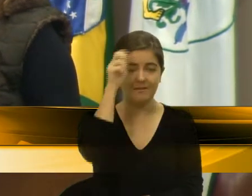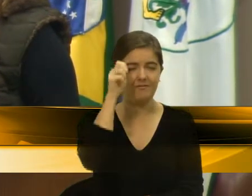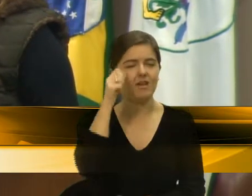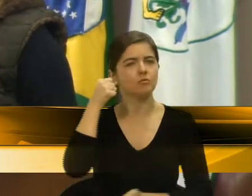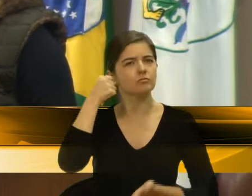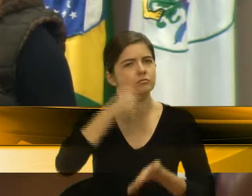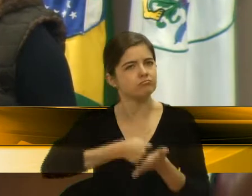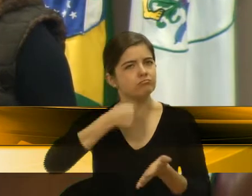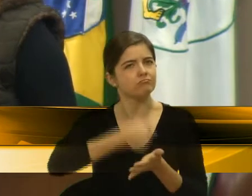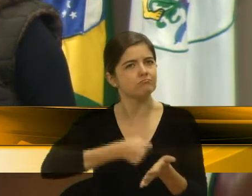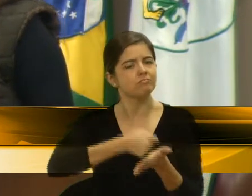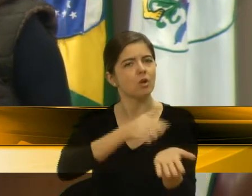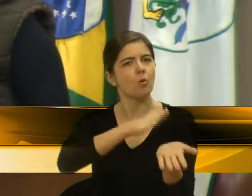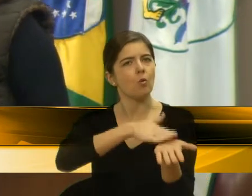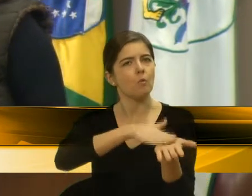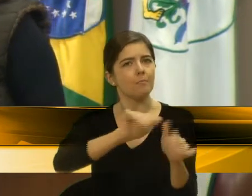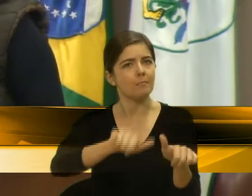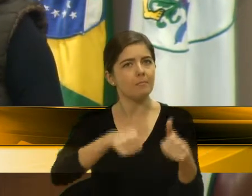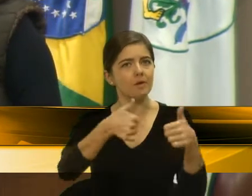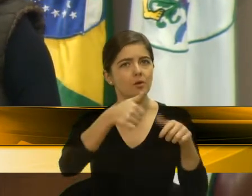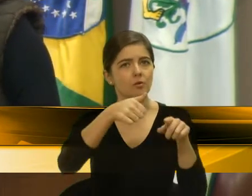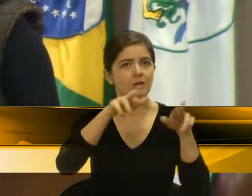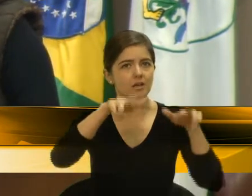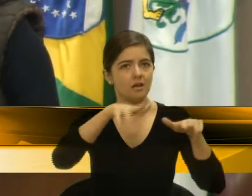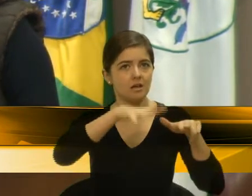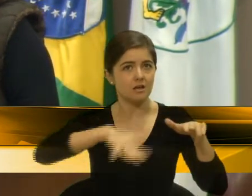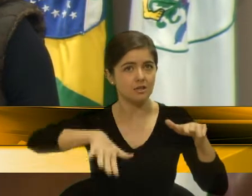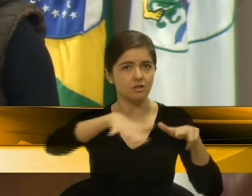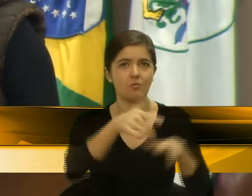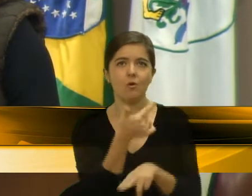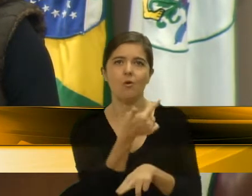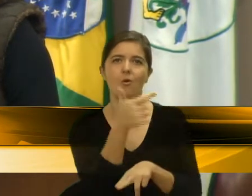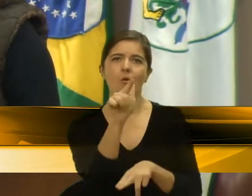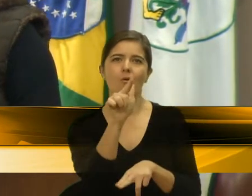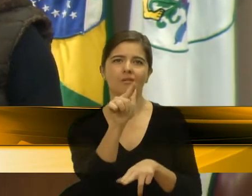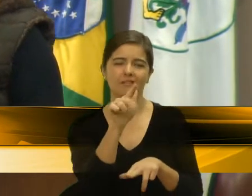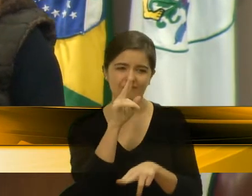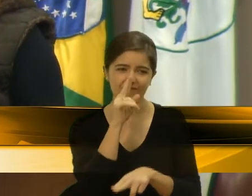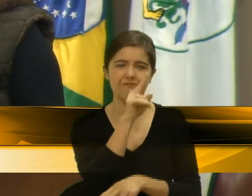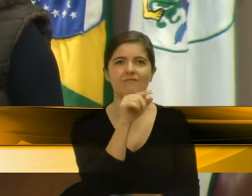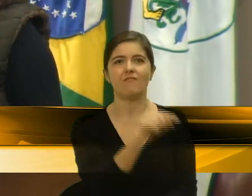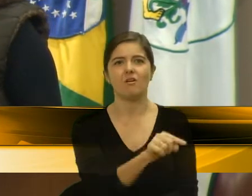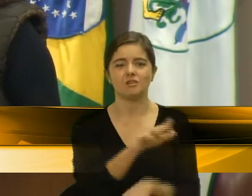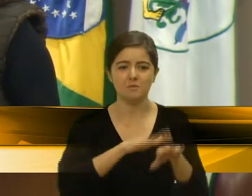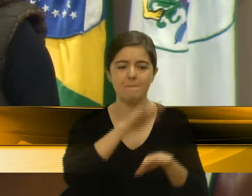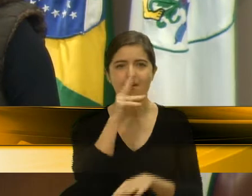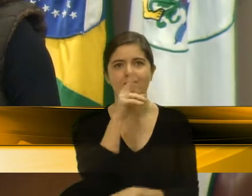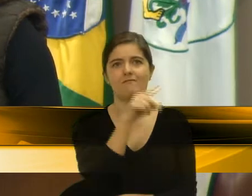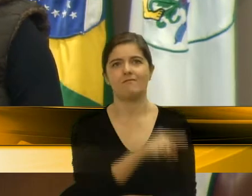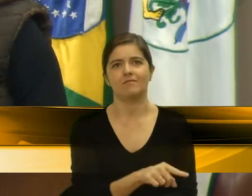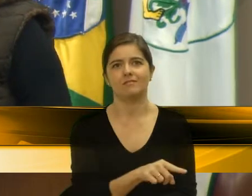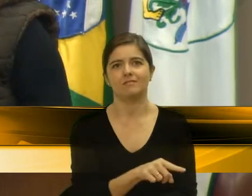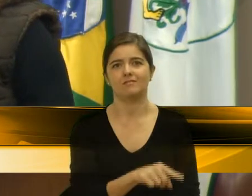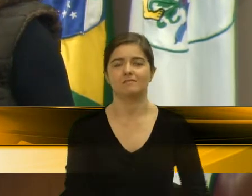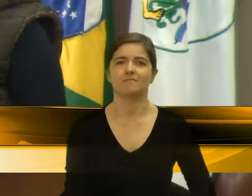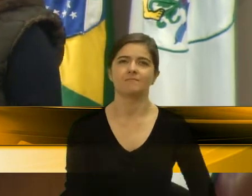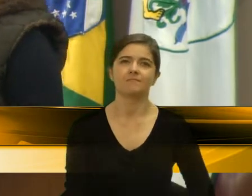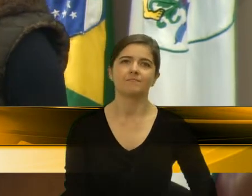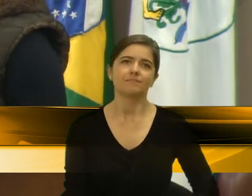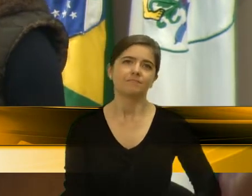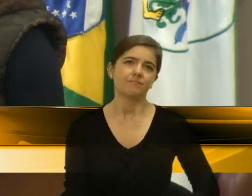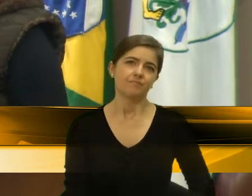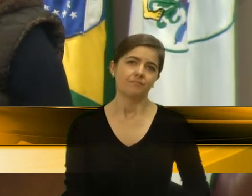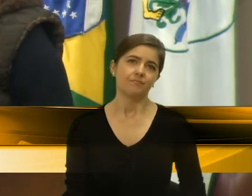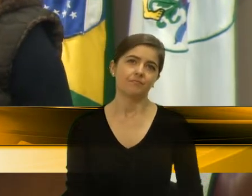região, é outro peso que essa reivindicação vai ter lá perante os olhos do governo do Estado. Então, quando a gente